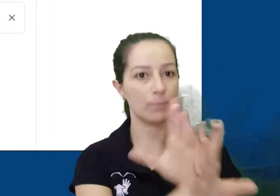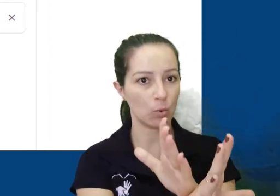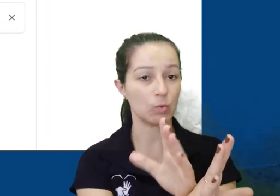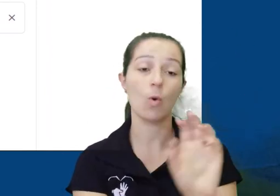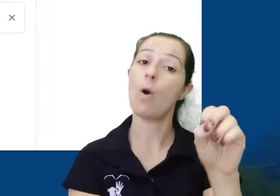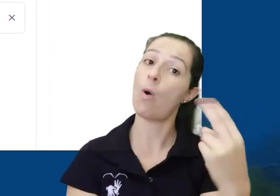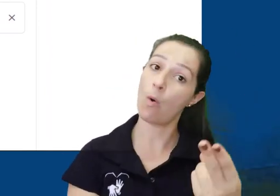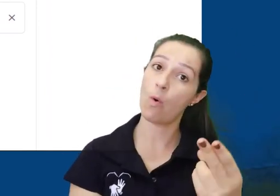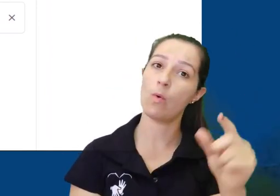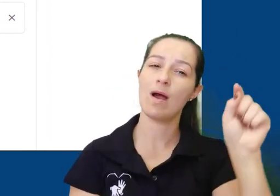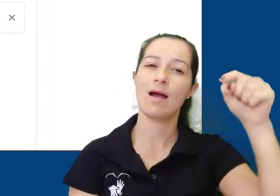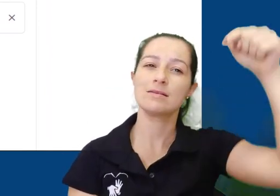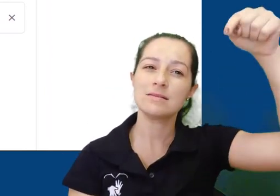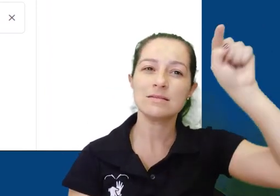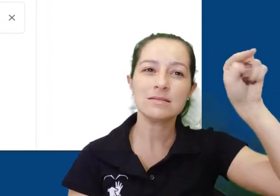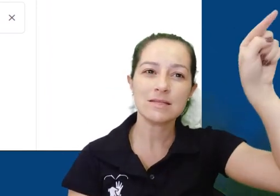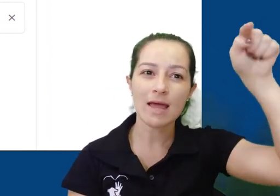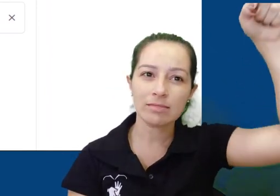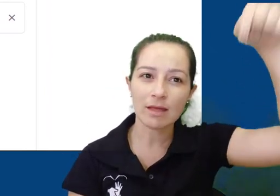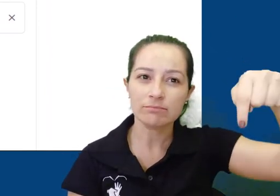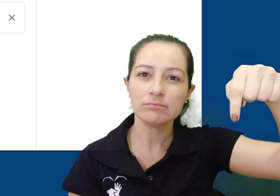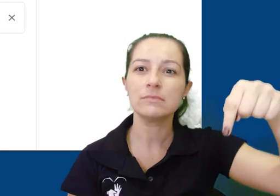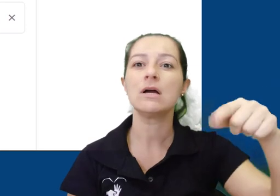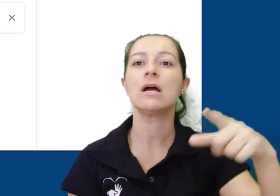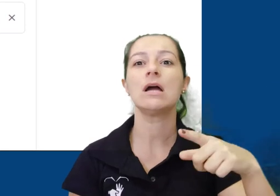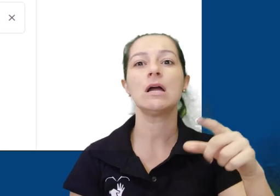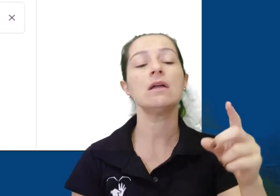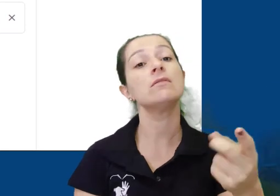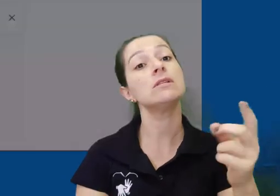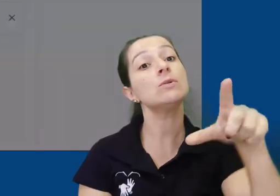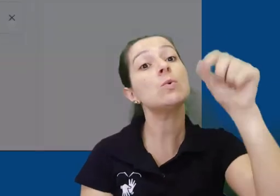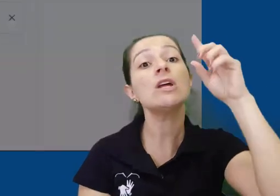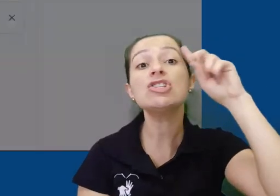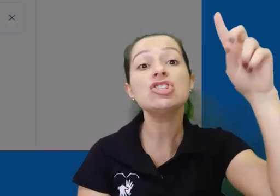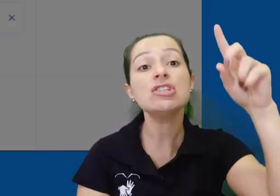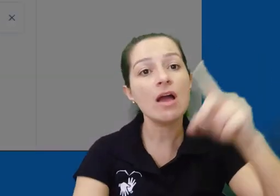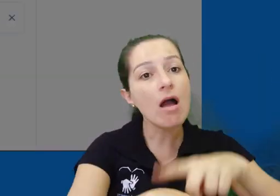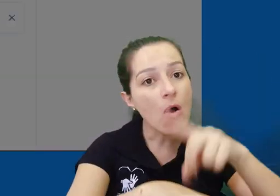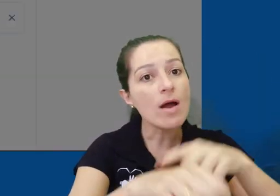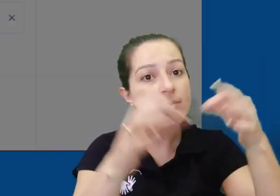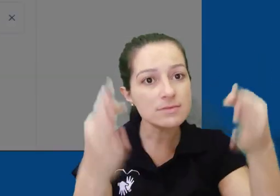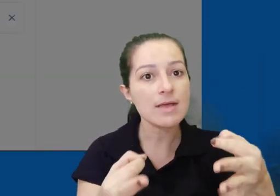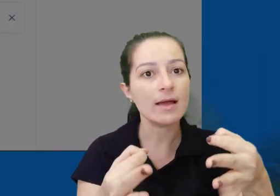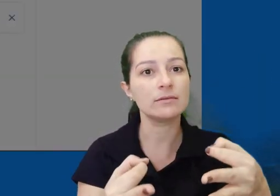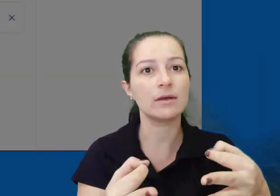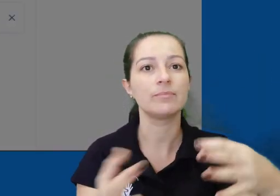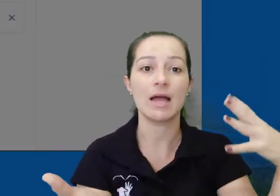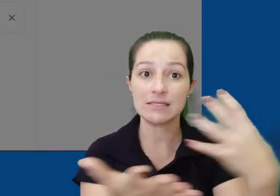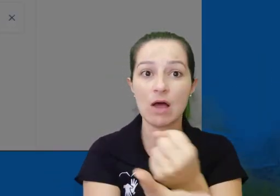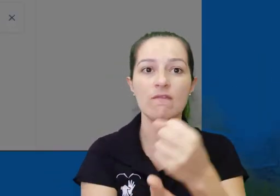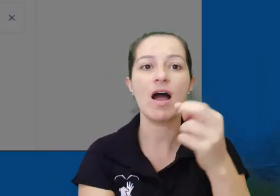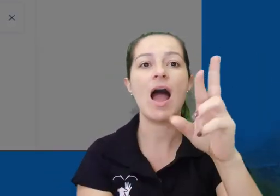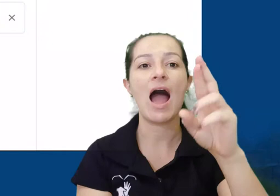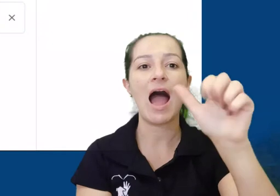disponível imediatamente, quanto também podem clicar na setinha para baixo, ao lado do botão postar, e programar a postagem para um dia e horário